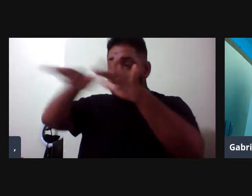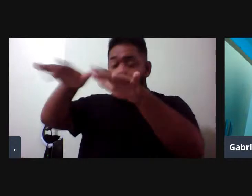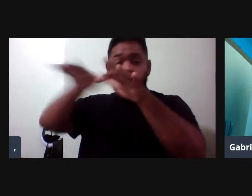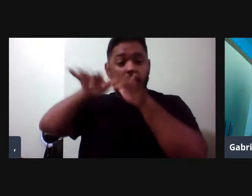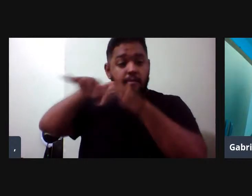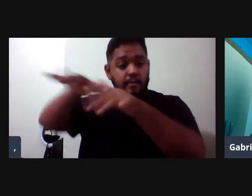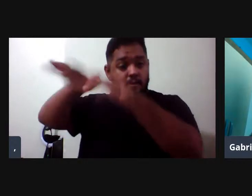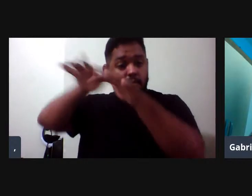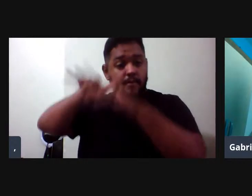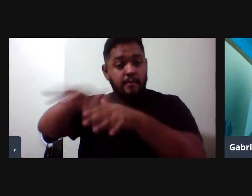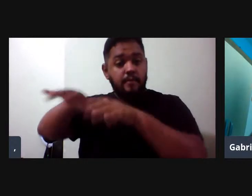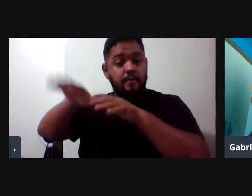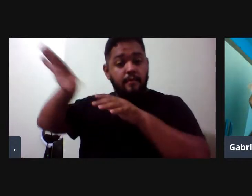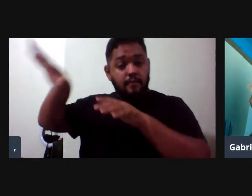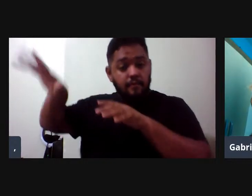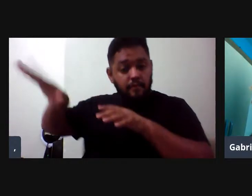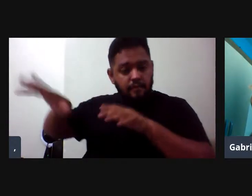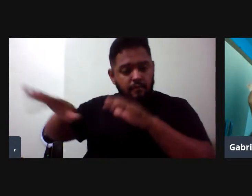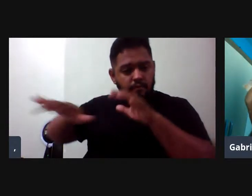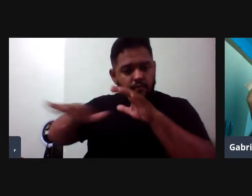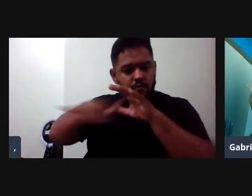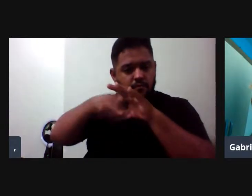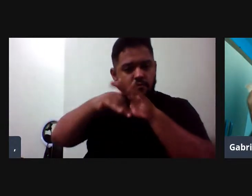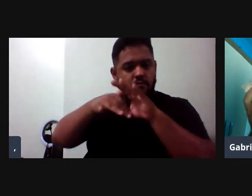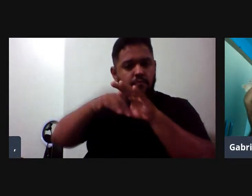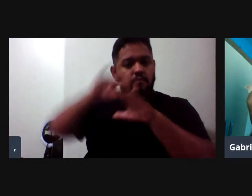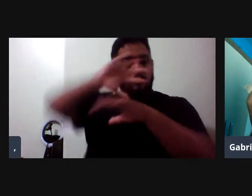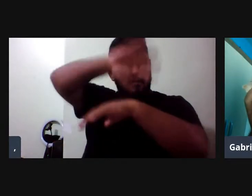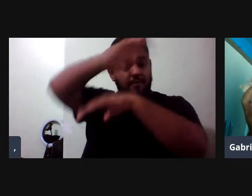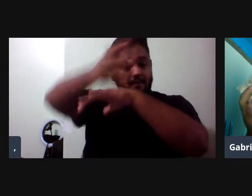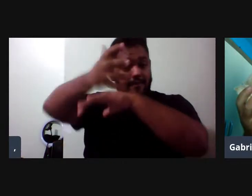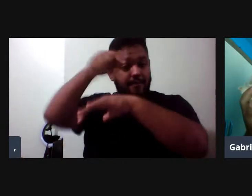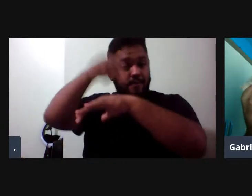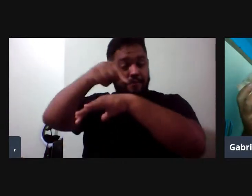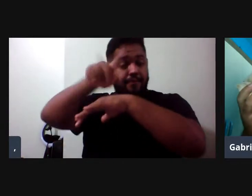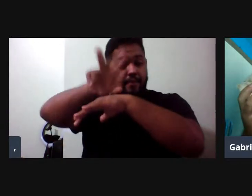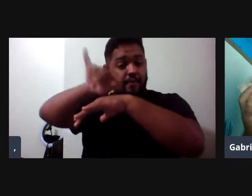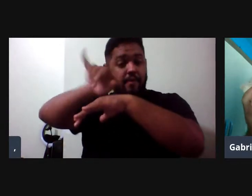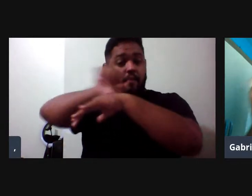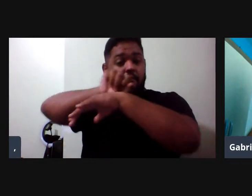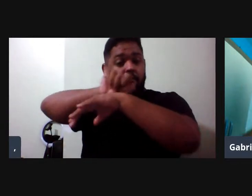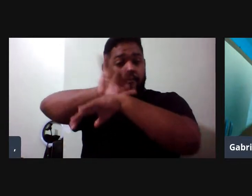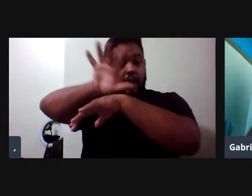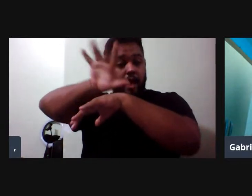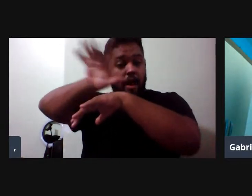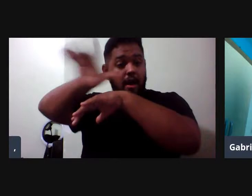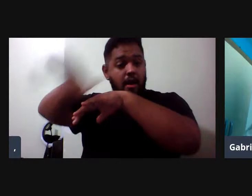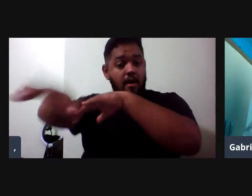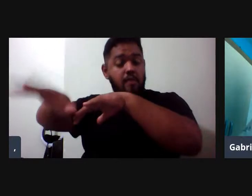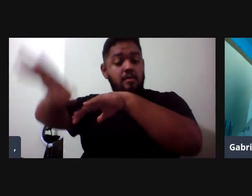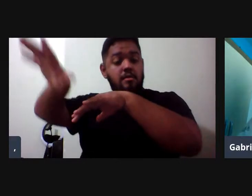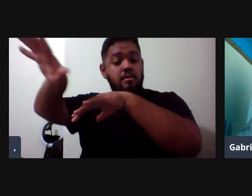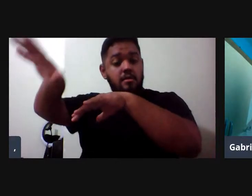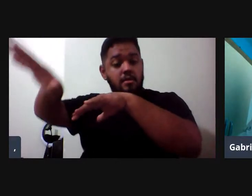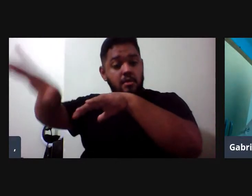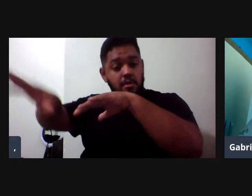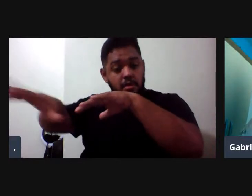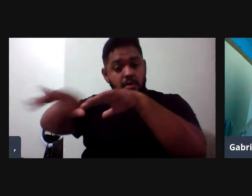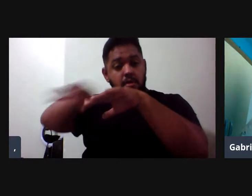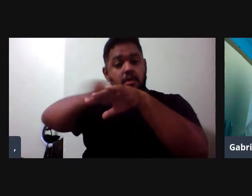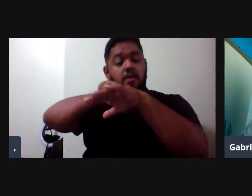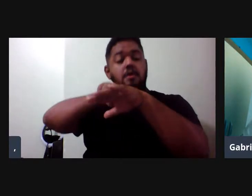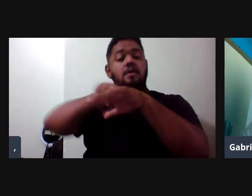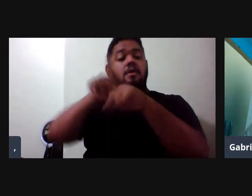e aqui o melão ficaria bem aqui na frente, então aqui que o boto vocaliza. E ele recebe o som, então, pela mandíbula aqui.